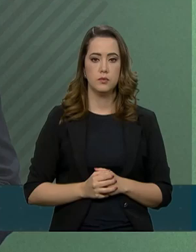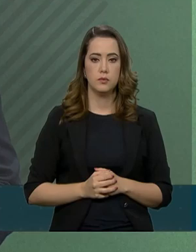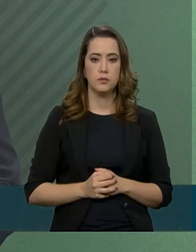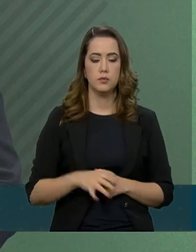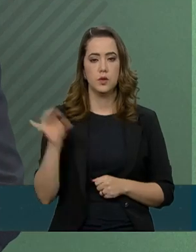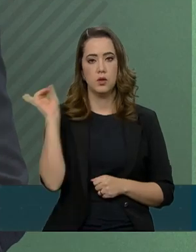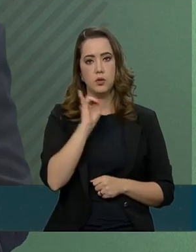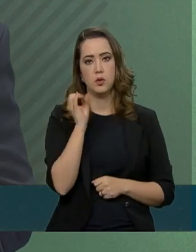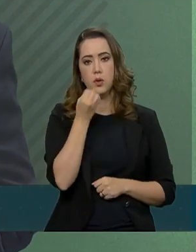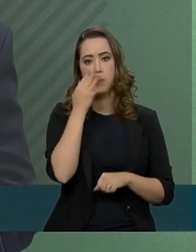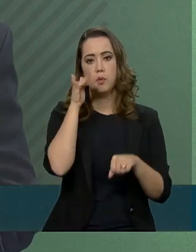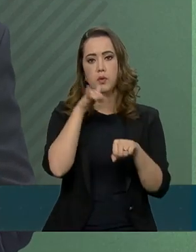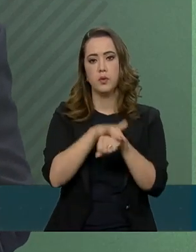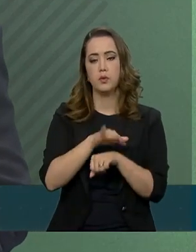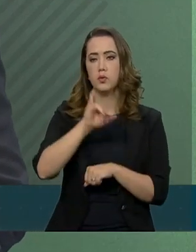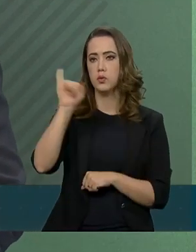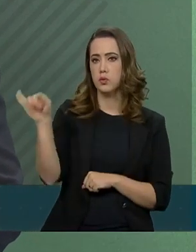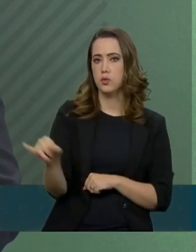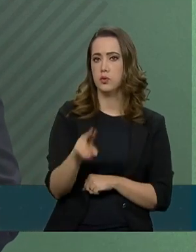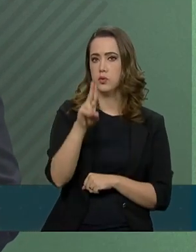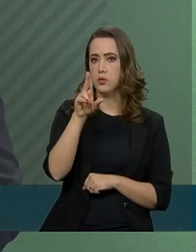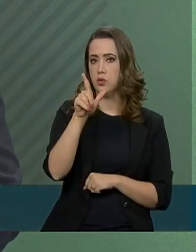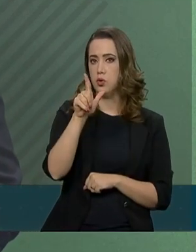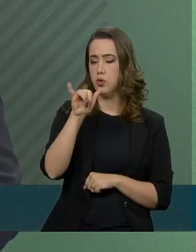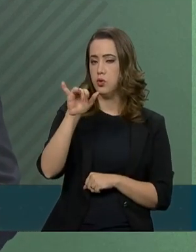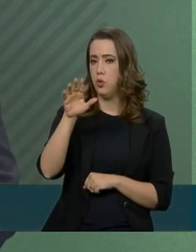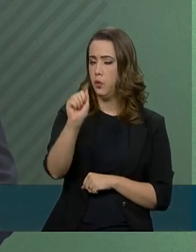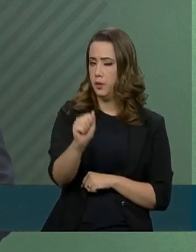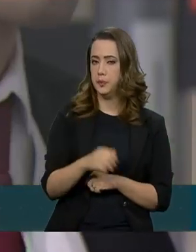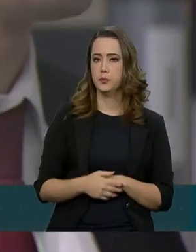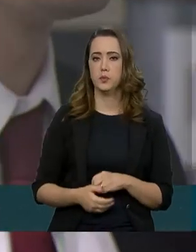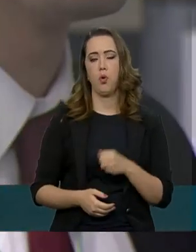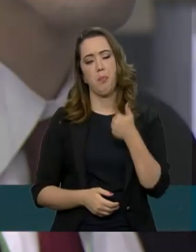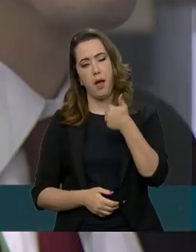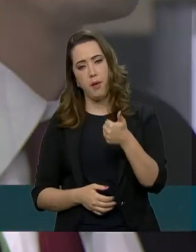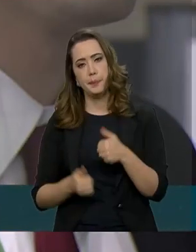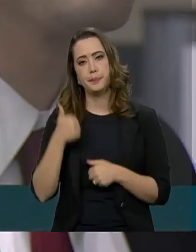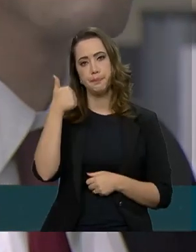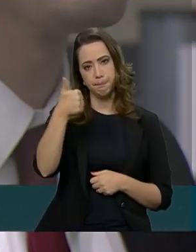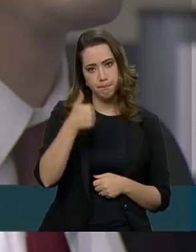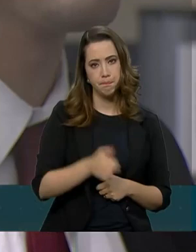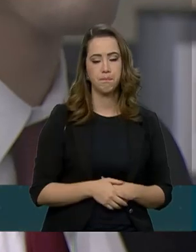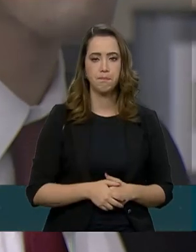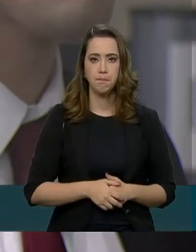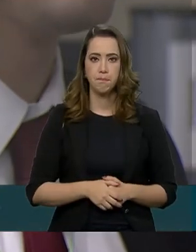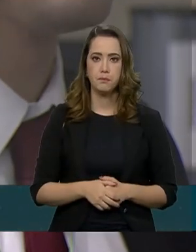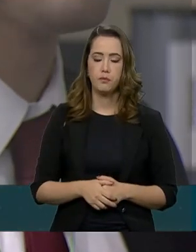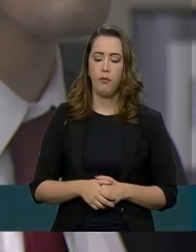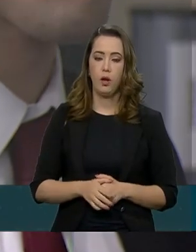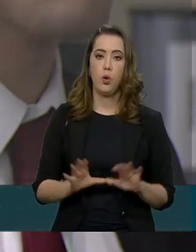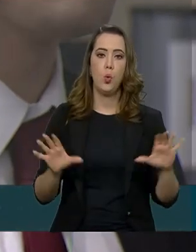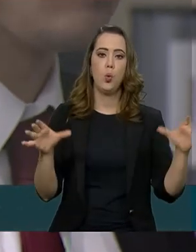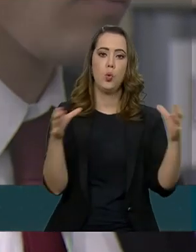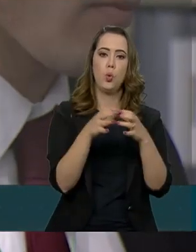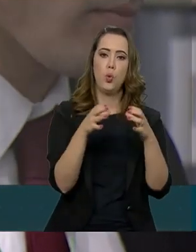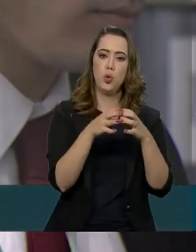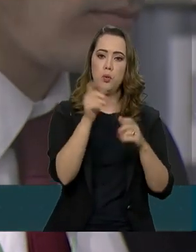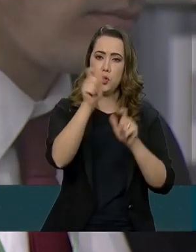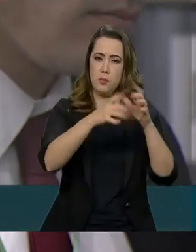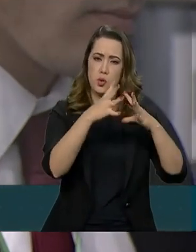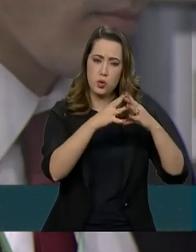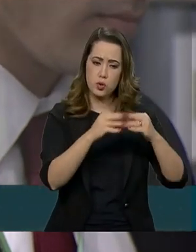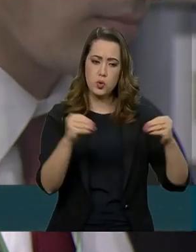Boa noite, porta-voz Júlia Lindner, do Estadão. Tudo bom, Júlia. Tudo bem. A Comissão de Desaparecidos